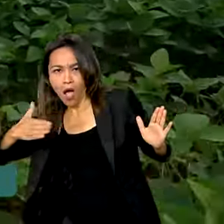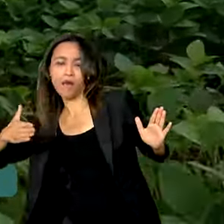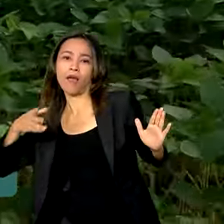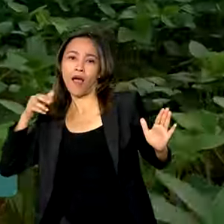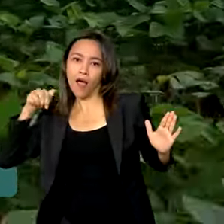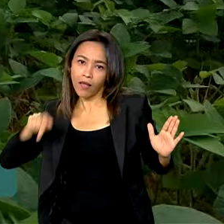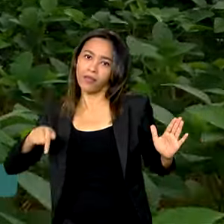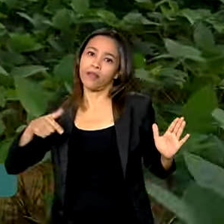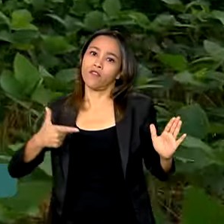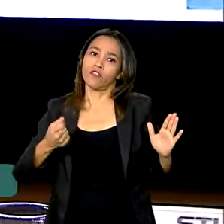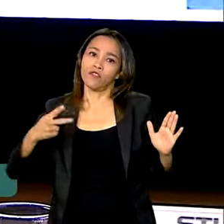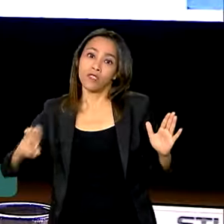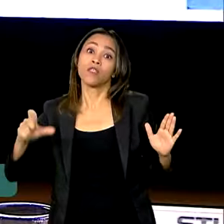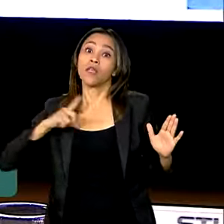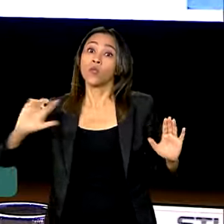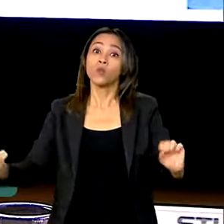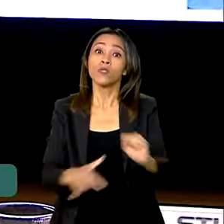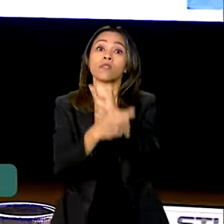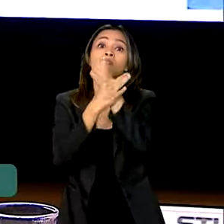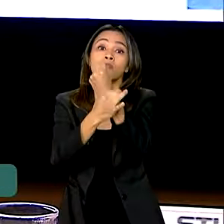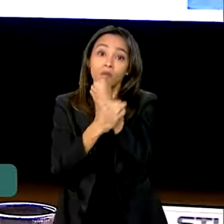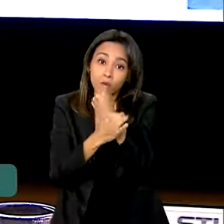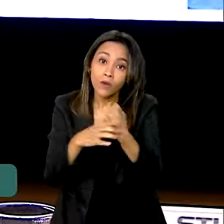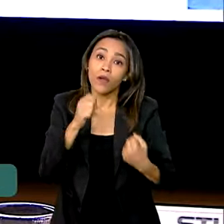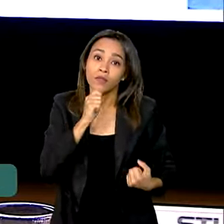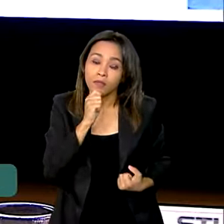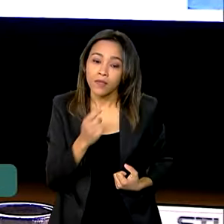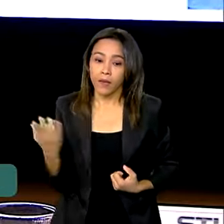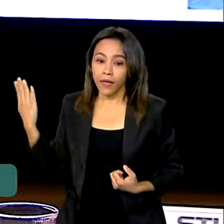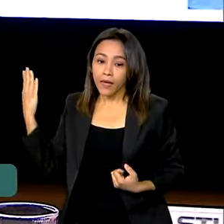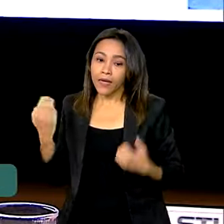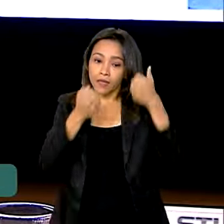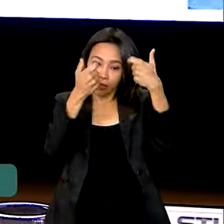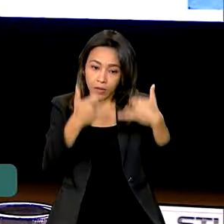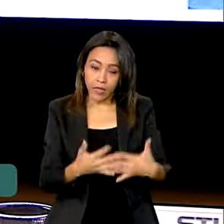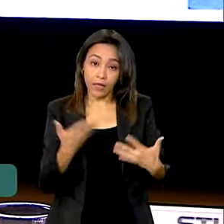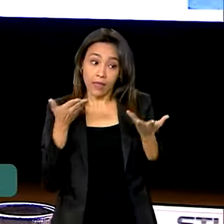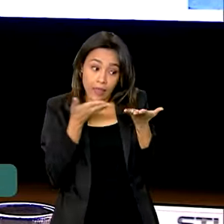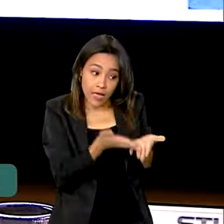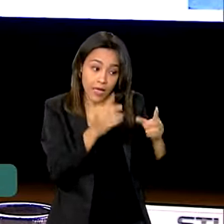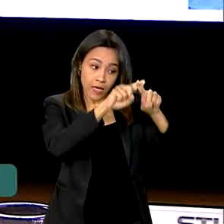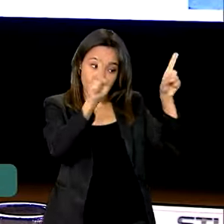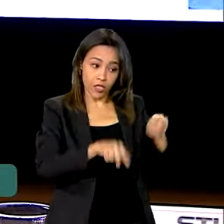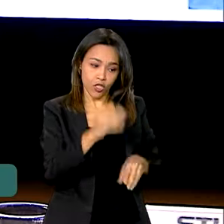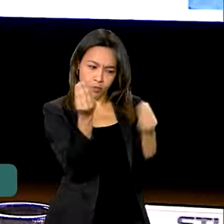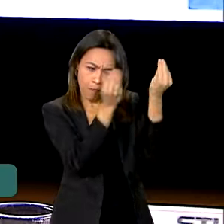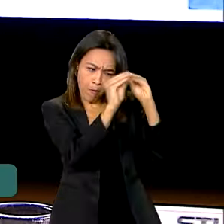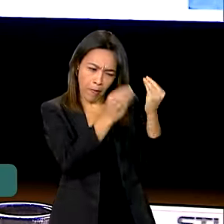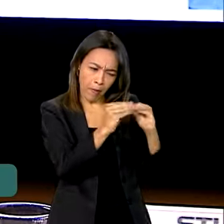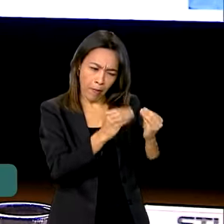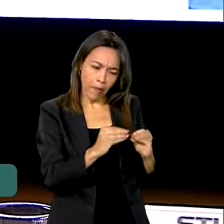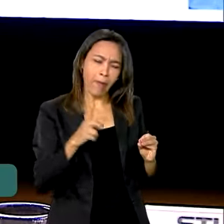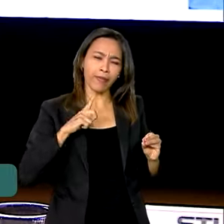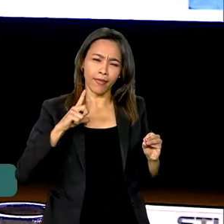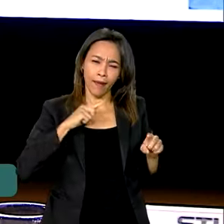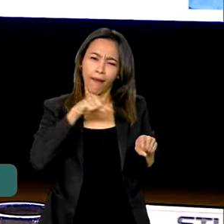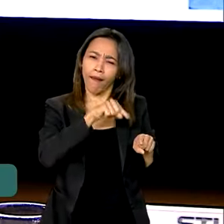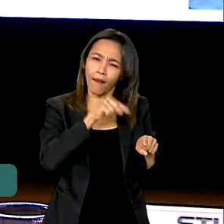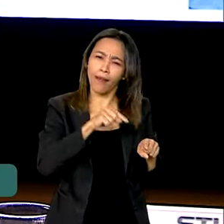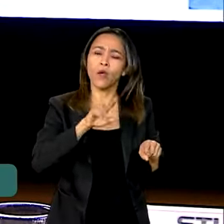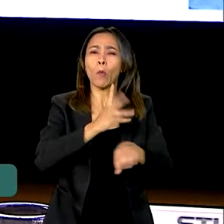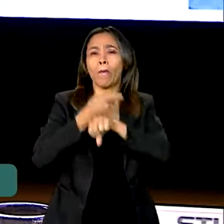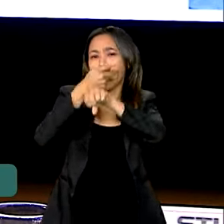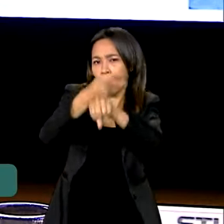recursos do seguro rural. Dentro do novo Plano Safra, nós teremos mais recursos para a subvenção do prêmio ao seguro